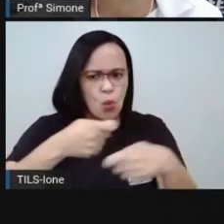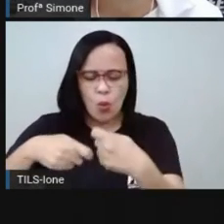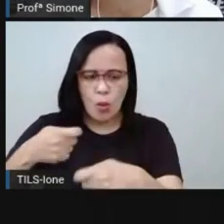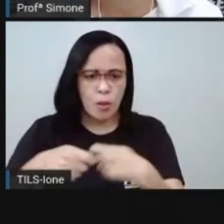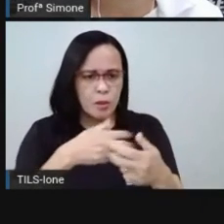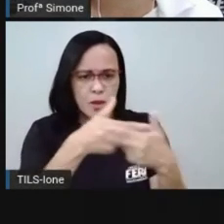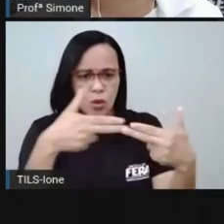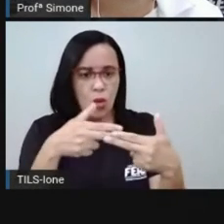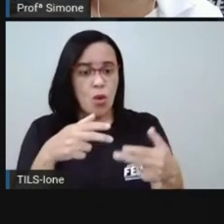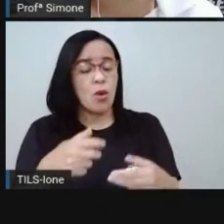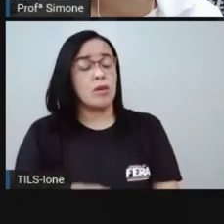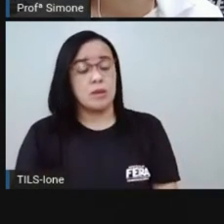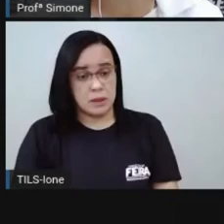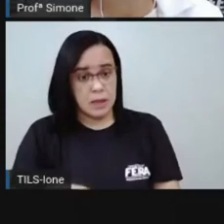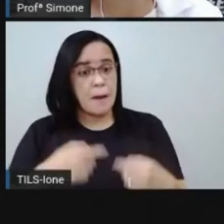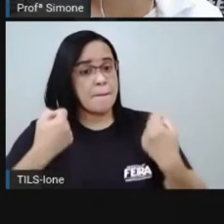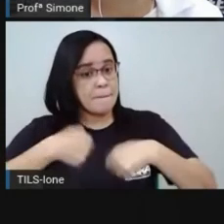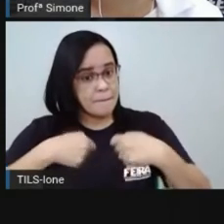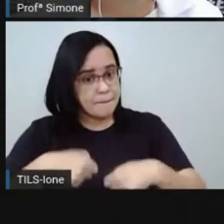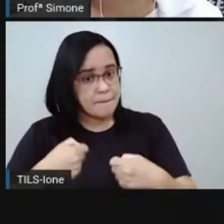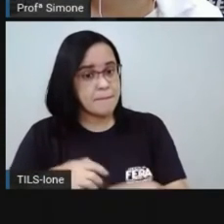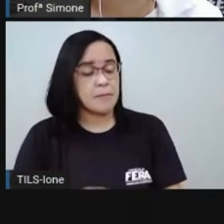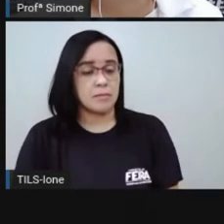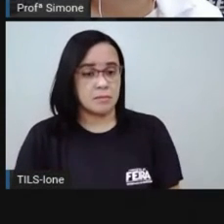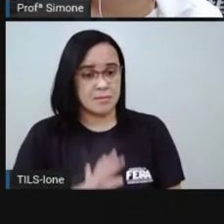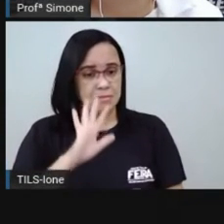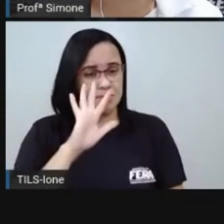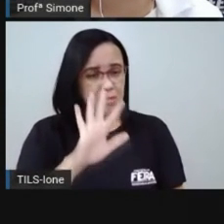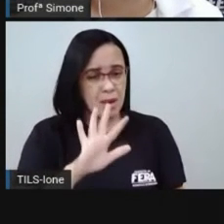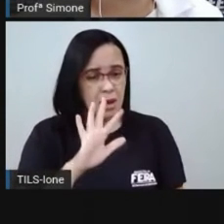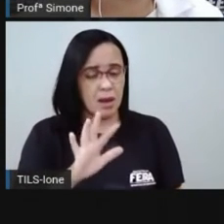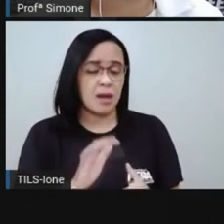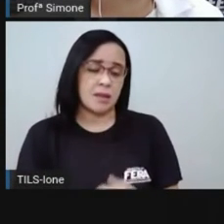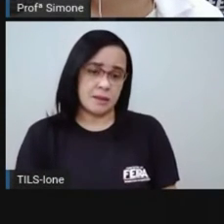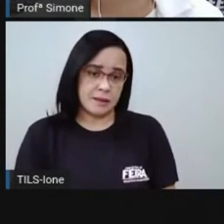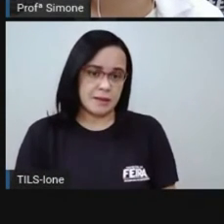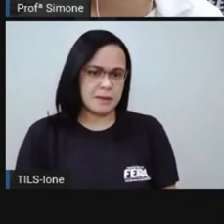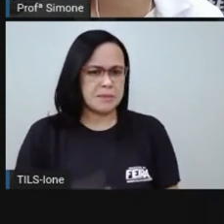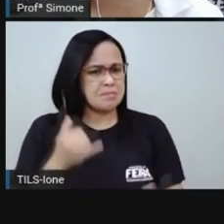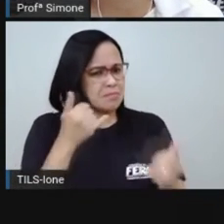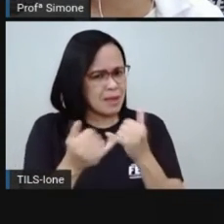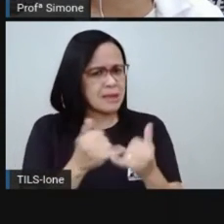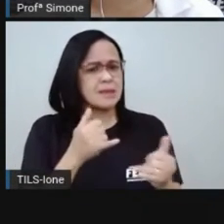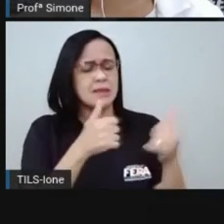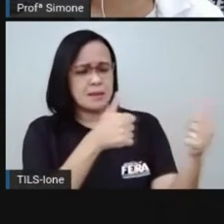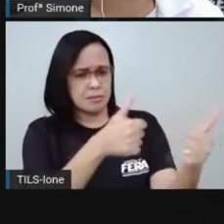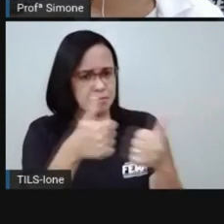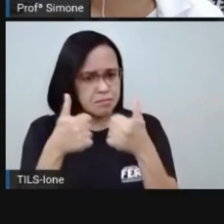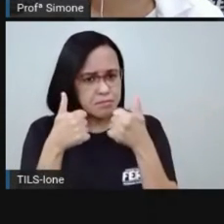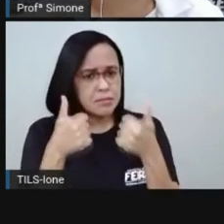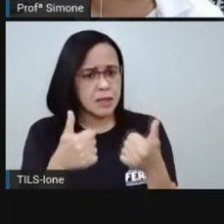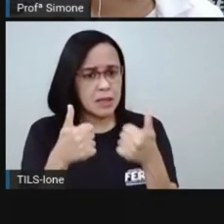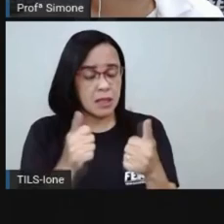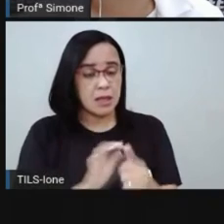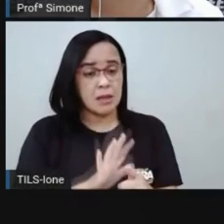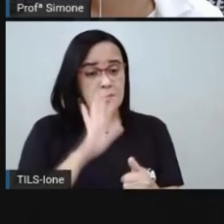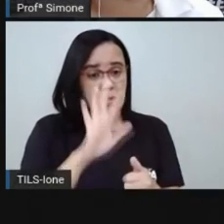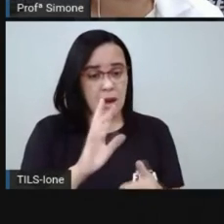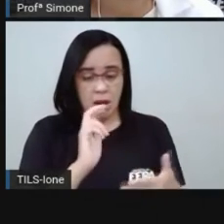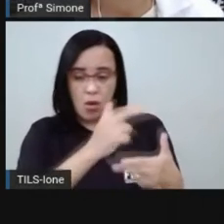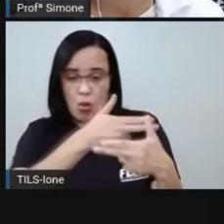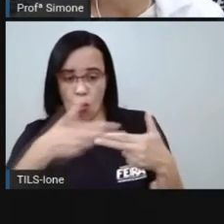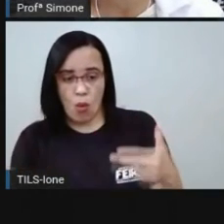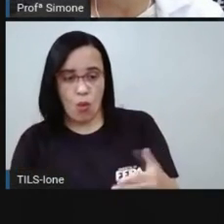só que muitas obras foram feitas de maneira fraudulenta